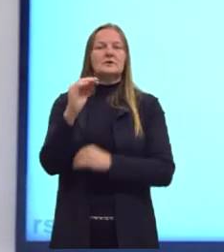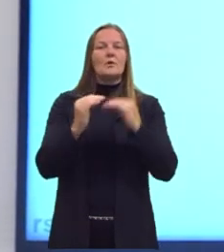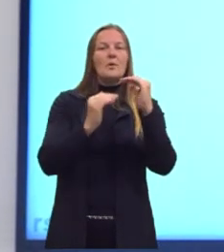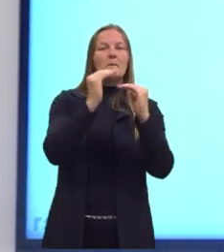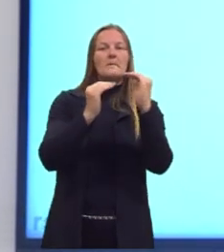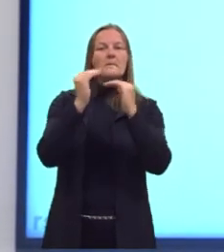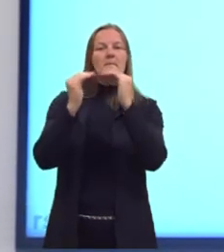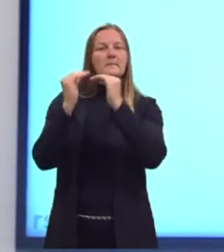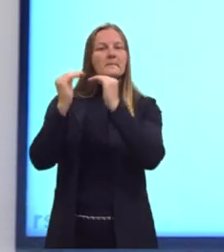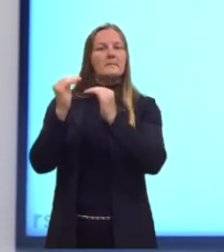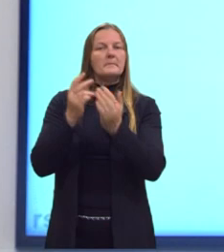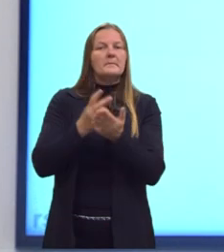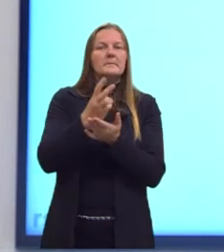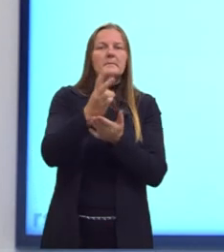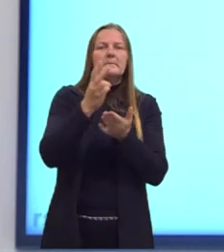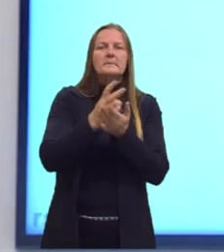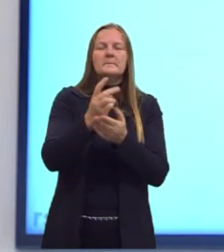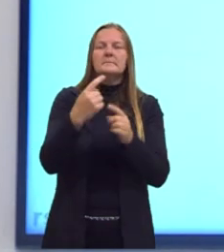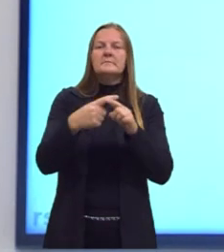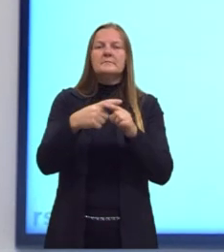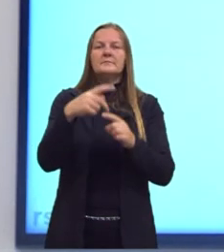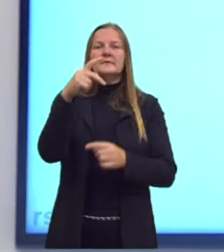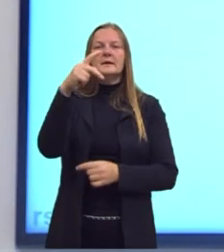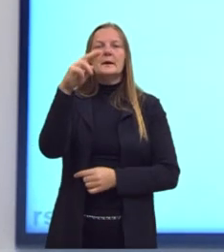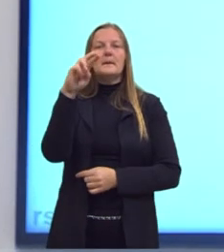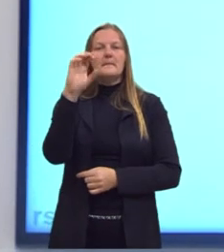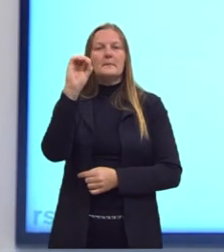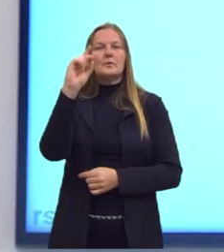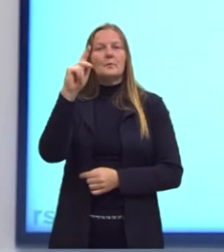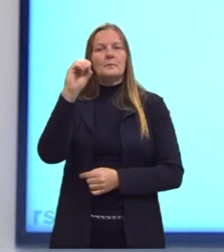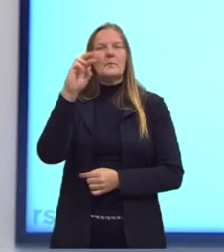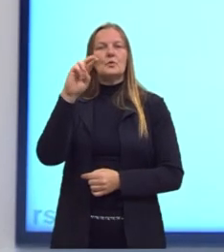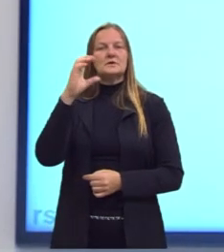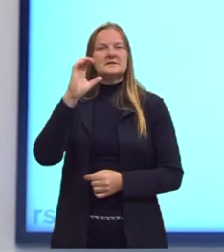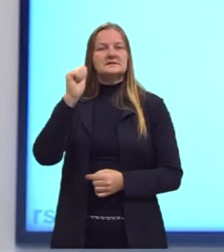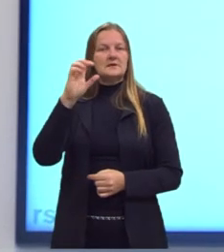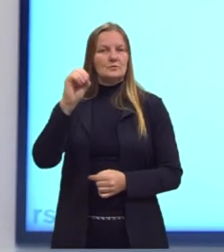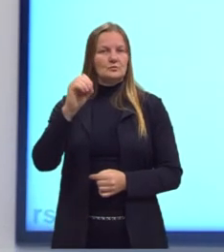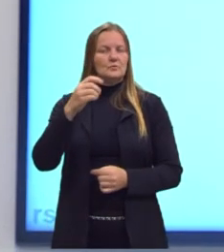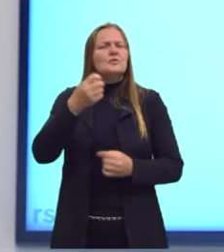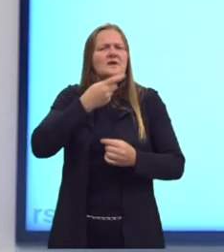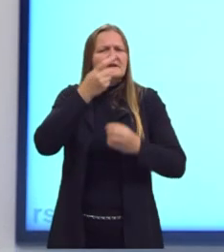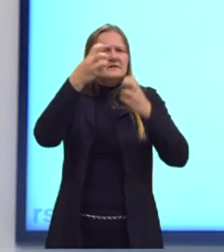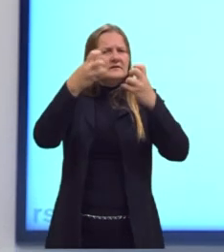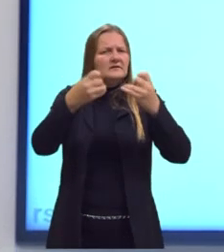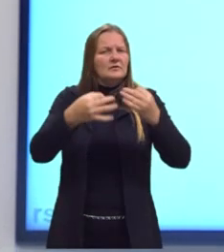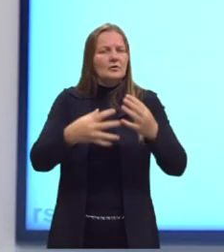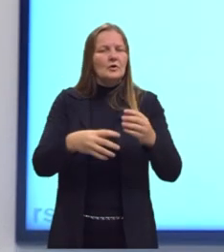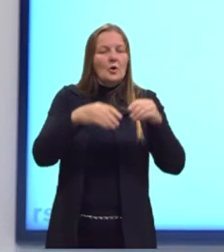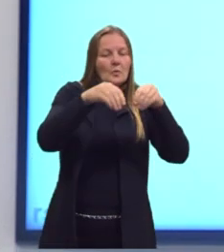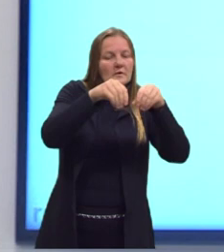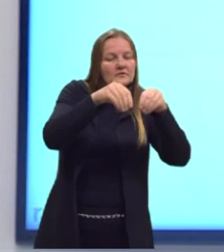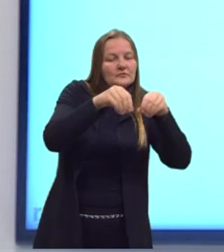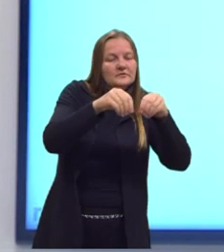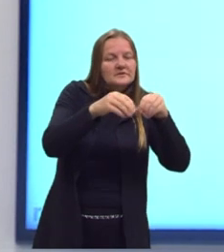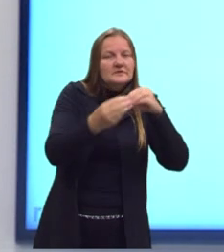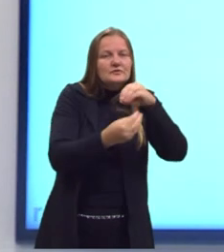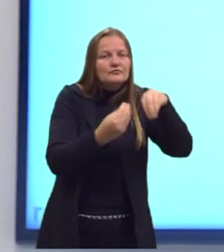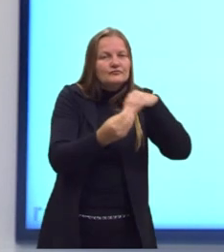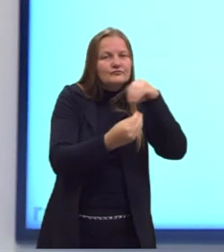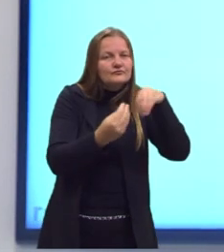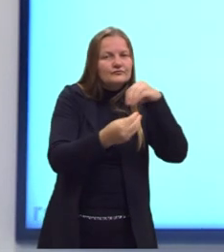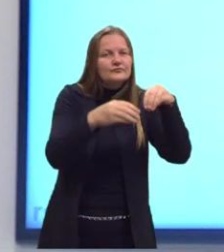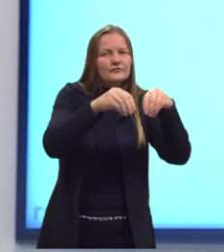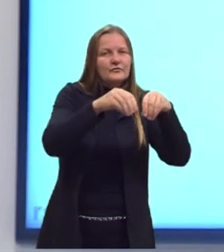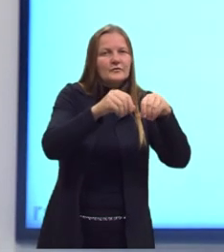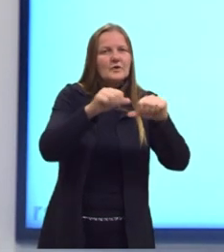constantes. Ele disse o seguinte, que quando uma determinada substância composta é formada, ou seja, quando